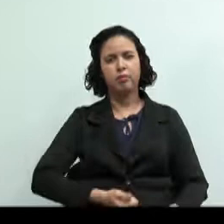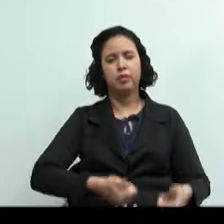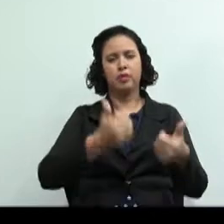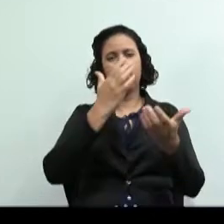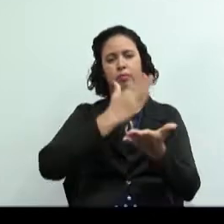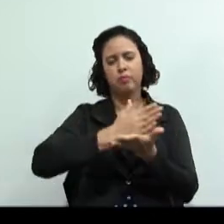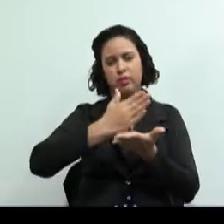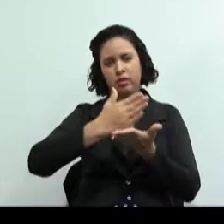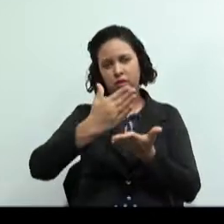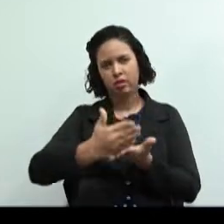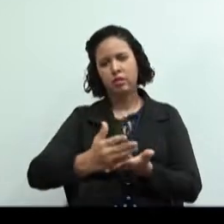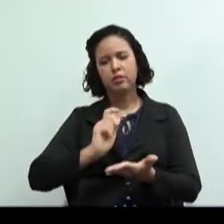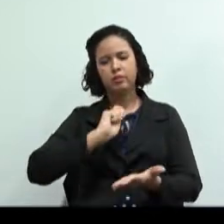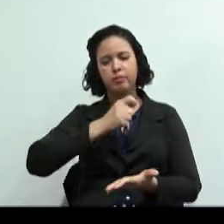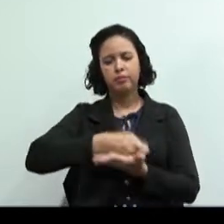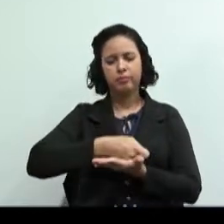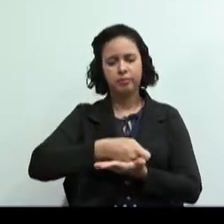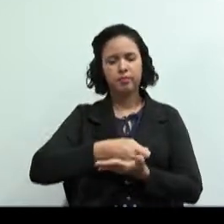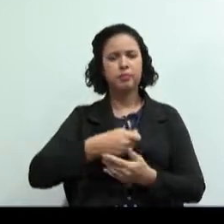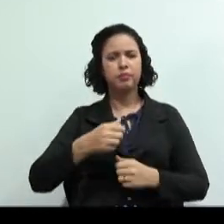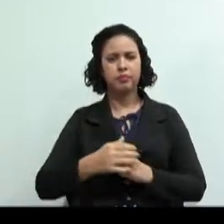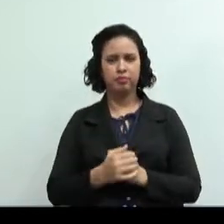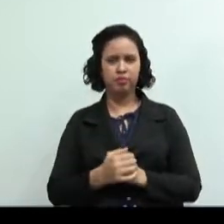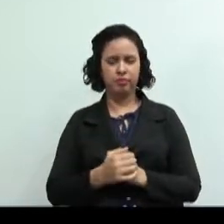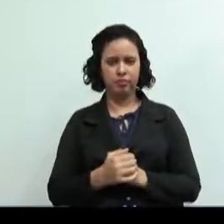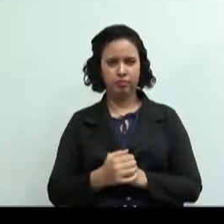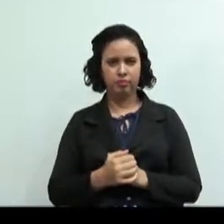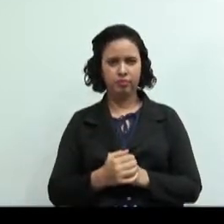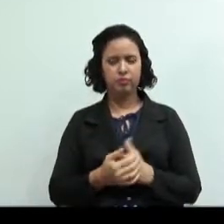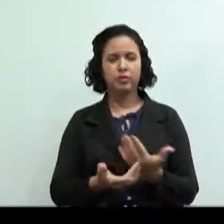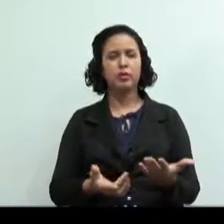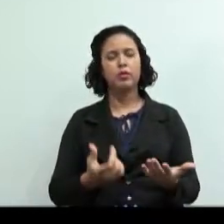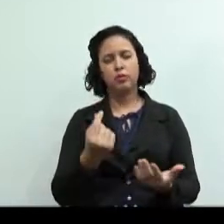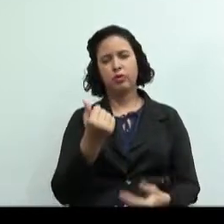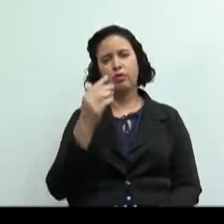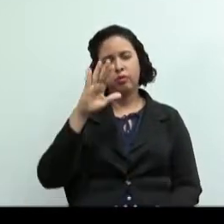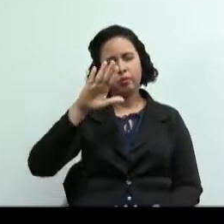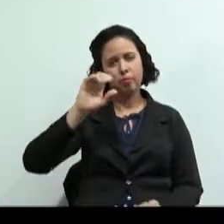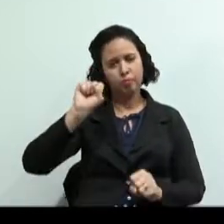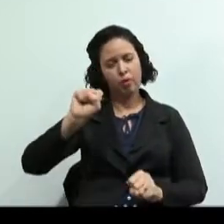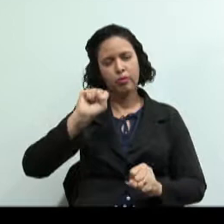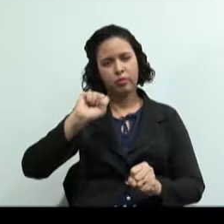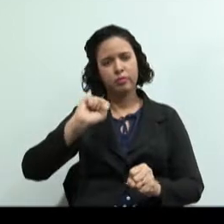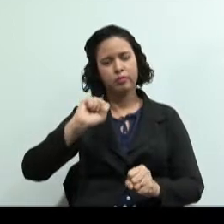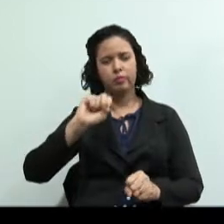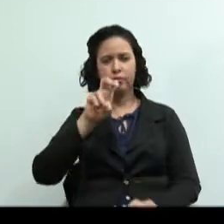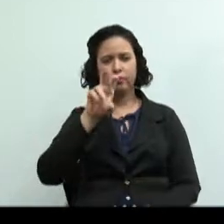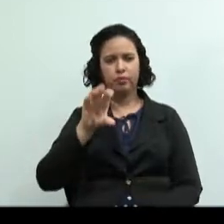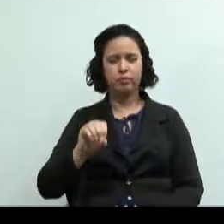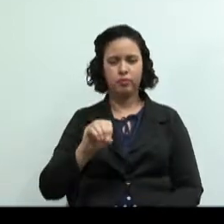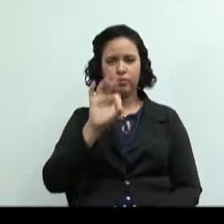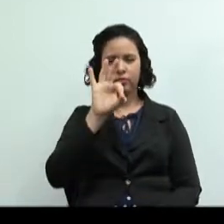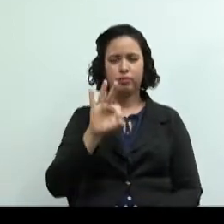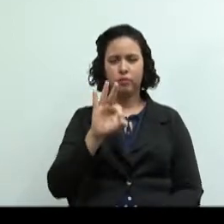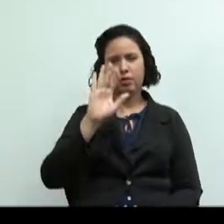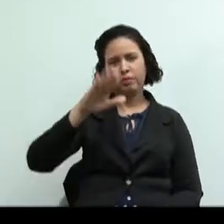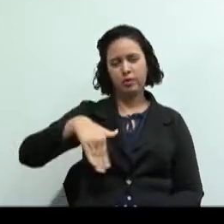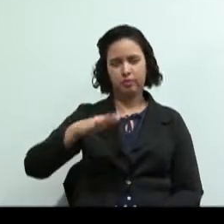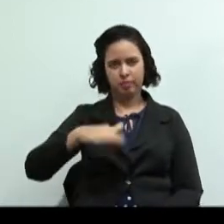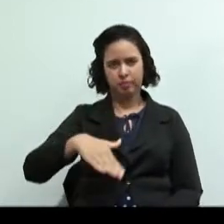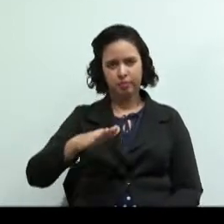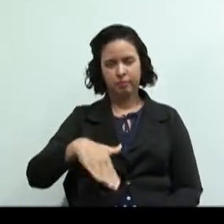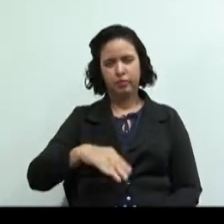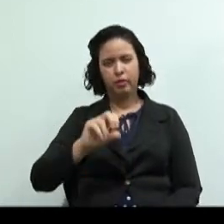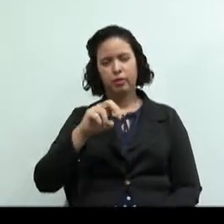prazos e condições de pagamento. A partir disso, o valor pode chegar a 50% do encontrado no mercado imobiliário